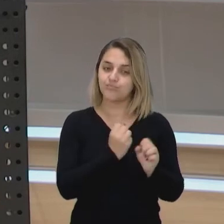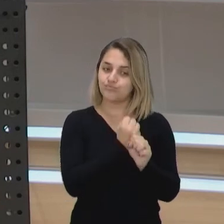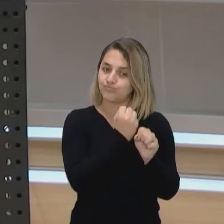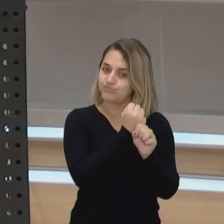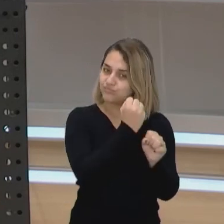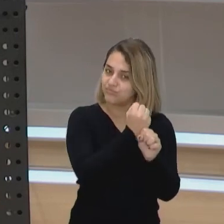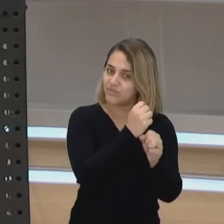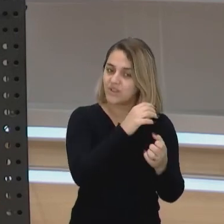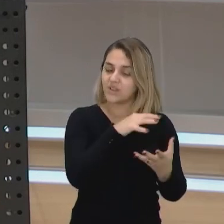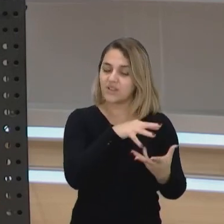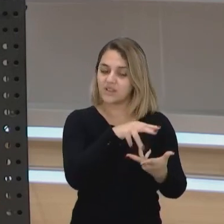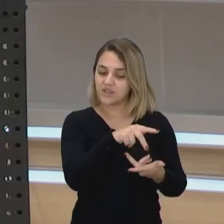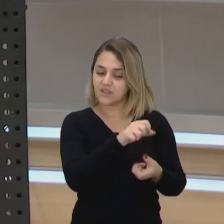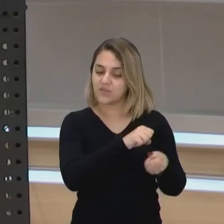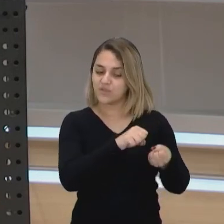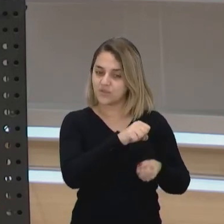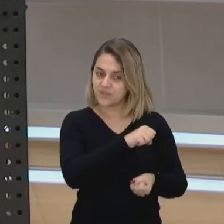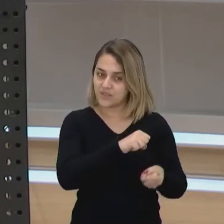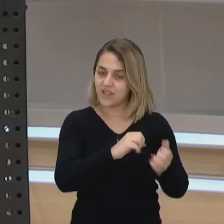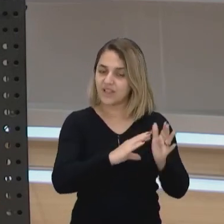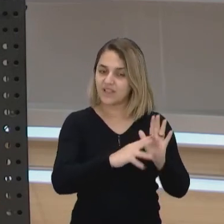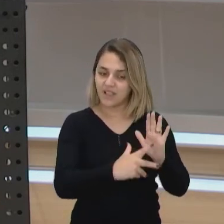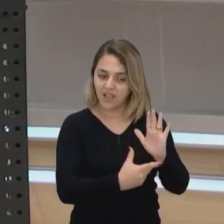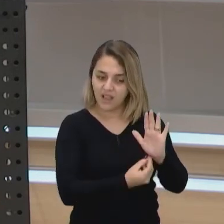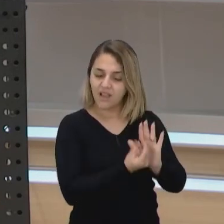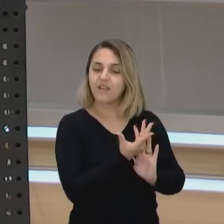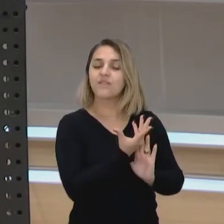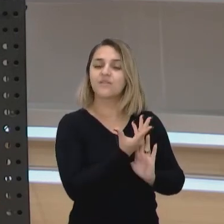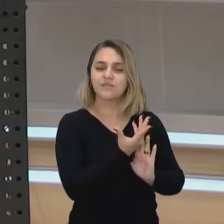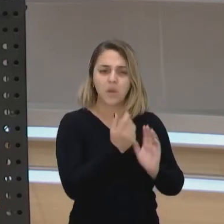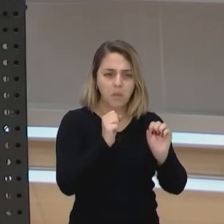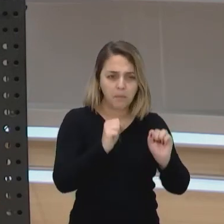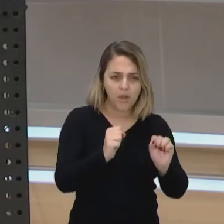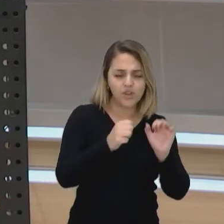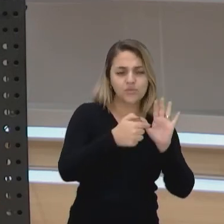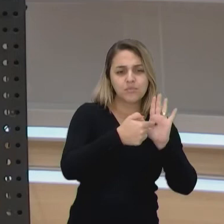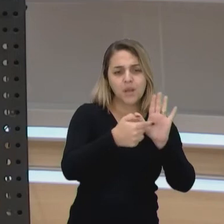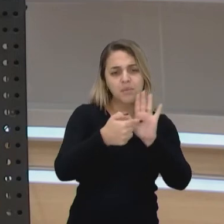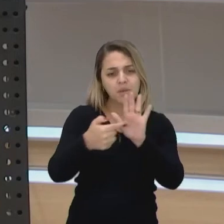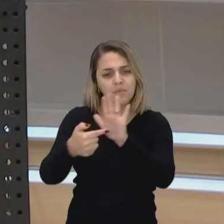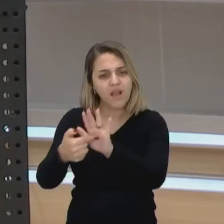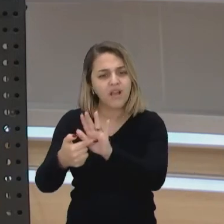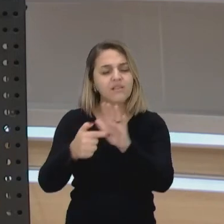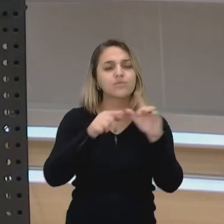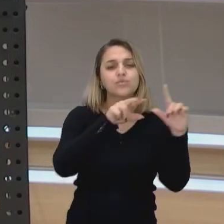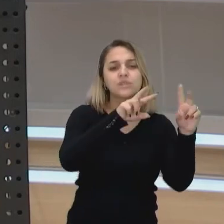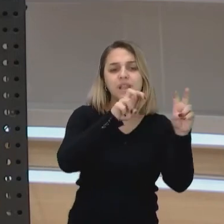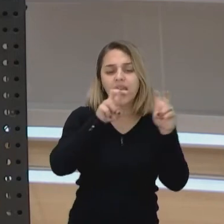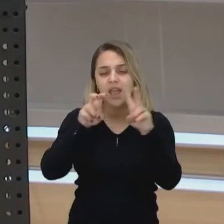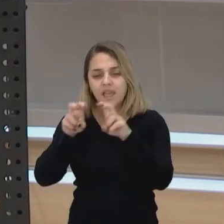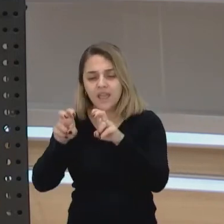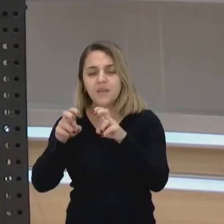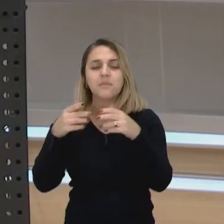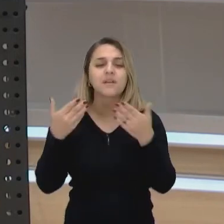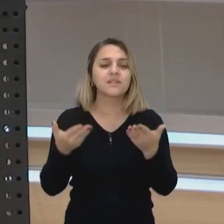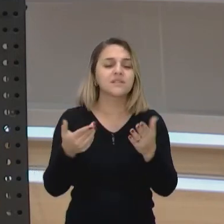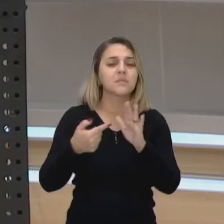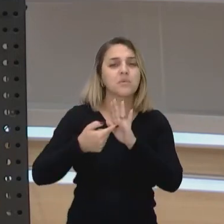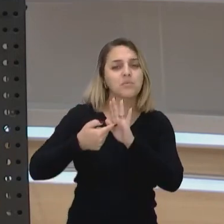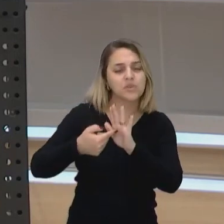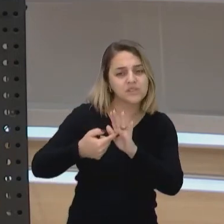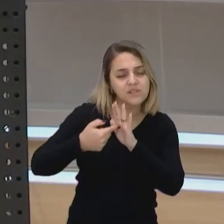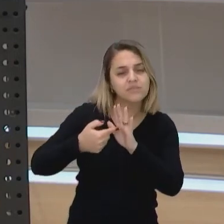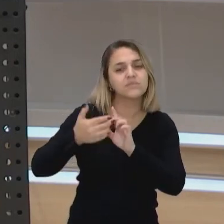pesquisando logicamente fazendo aí no caso aí uma exposição temática abordando essa questão da